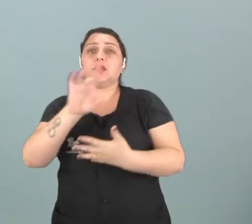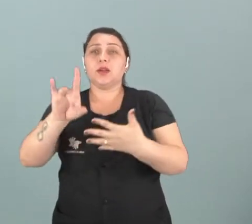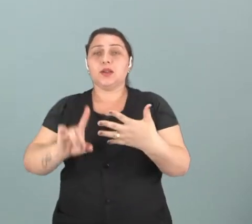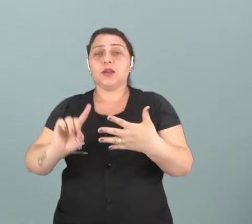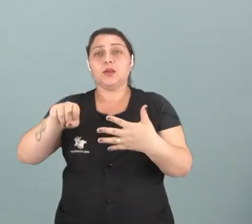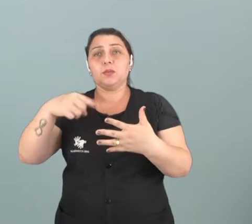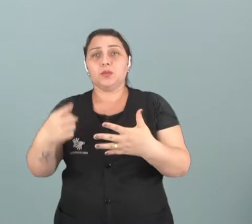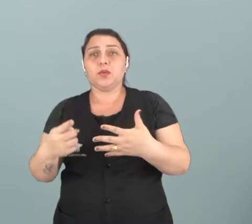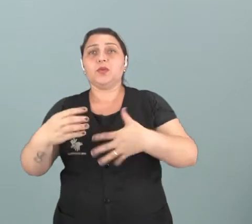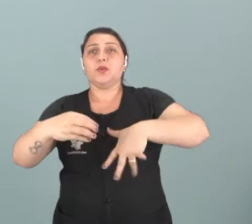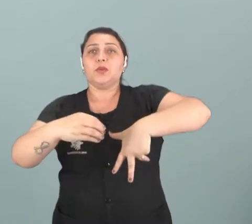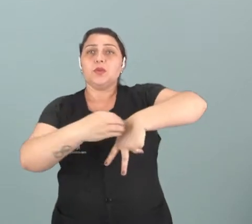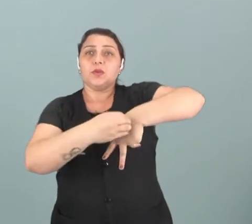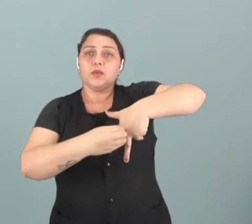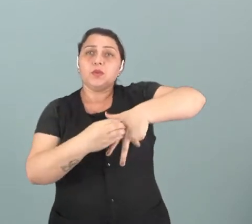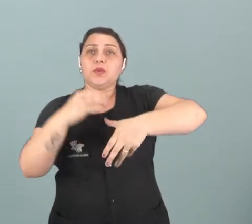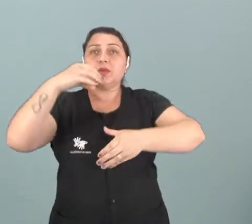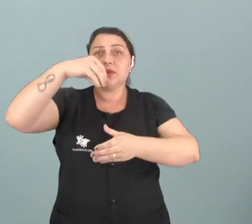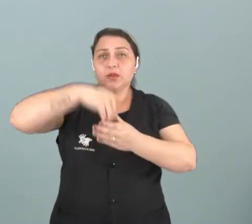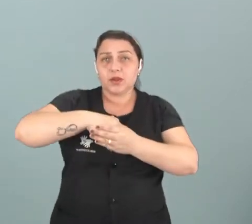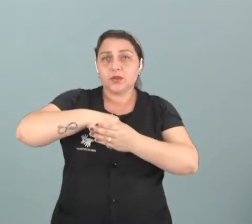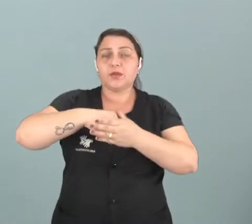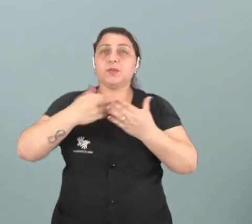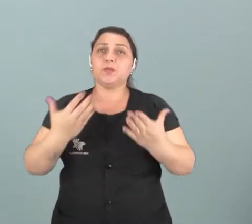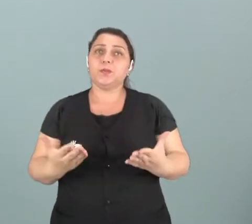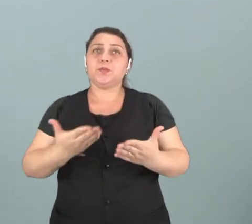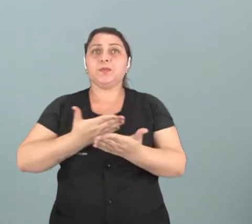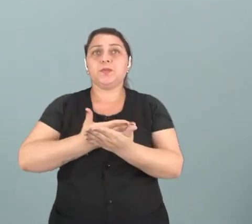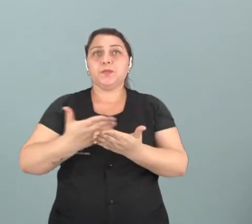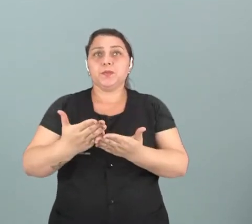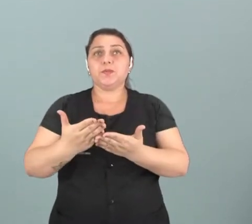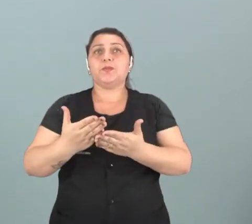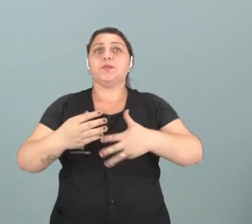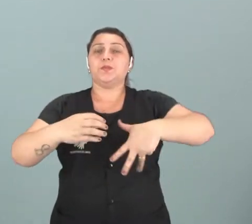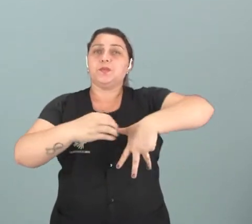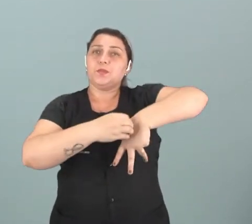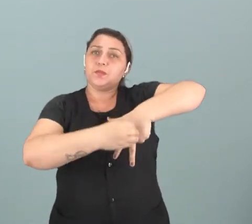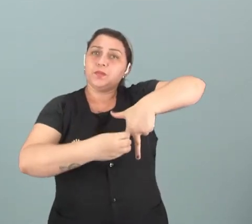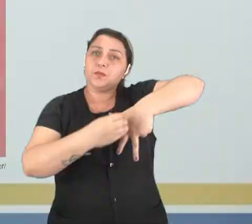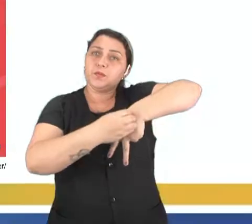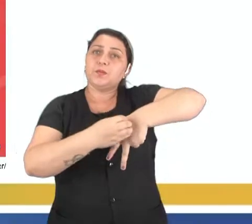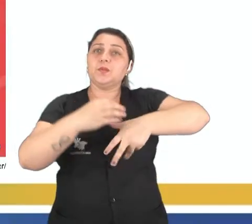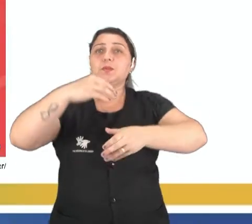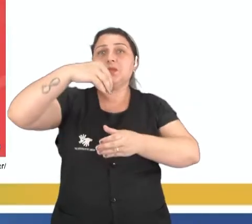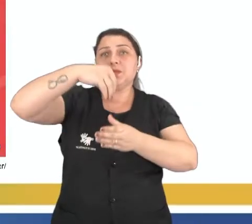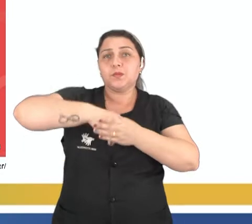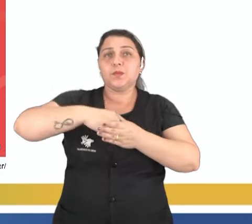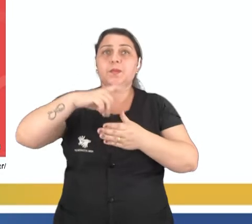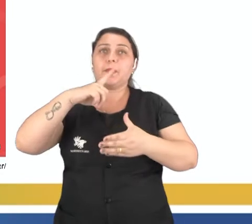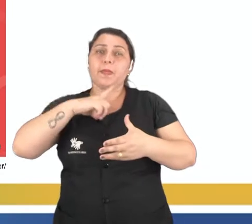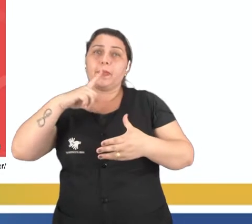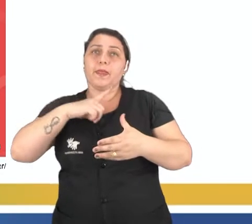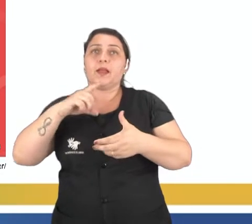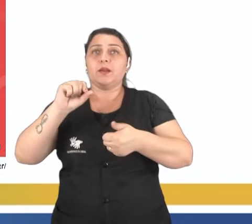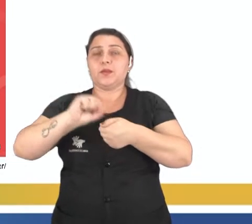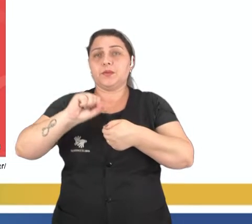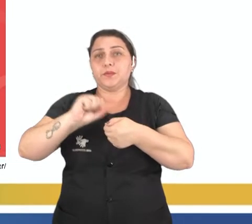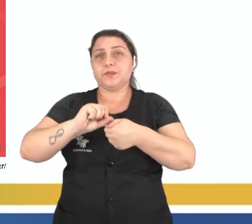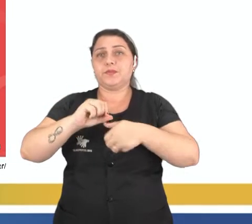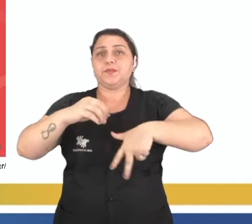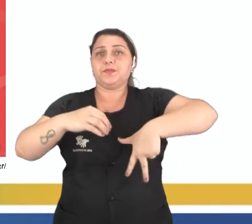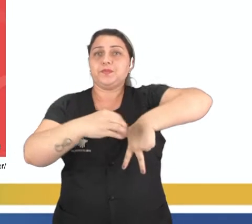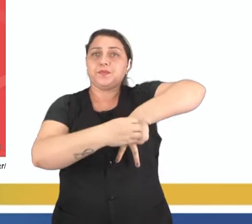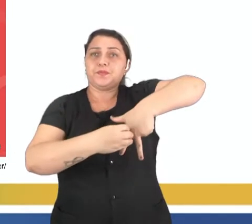depois nós vamos falar sobre os órgãos internos. Então vamos começar para os órgãos externos. Nós temos ali, formando esses